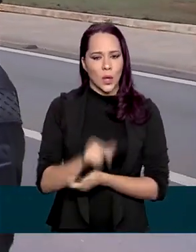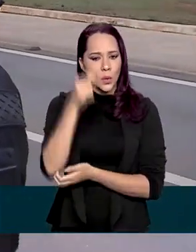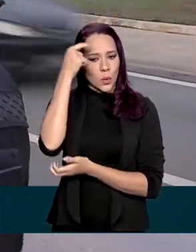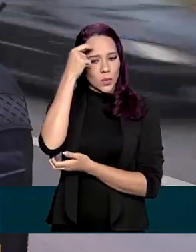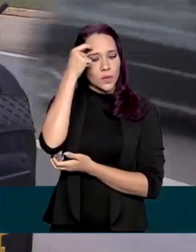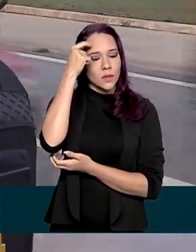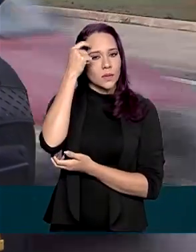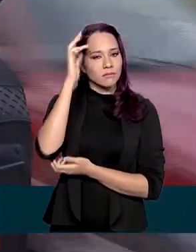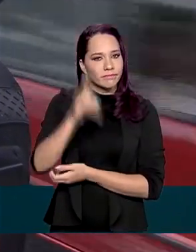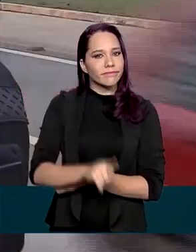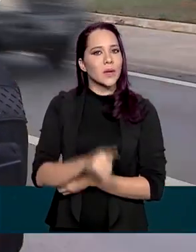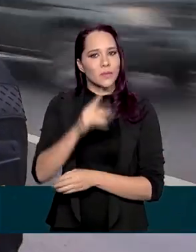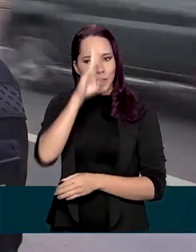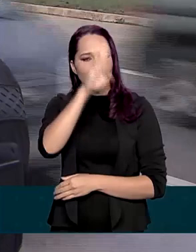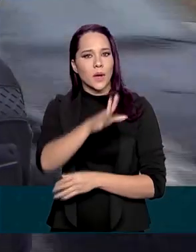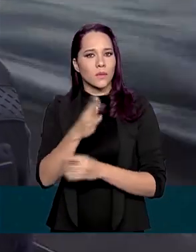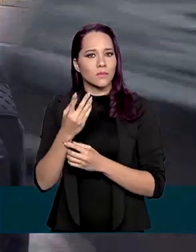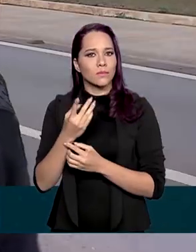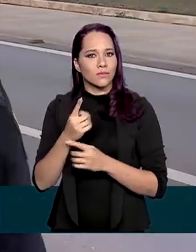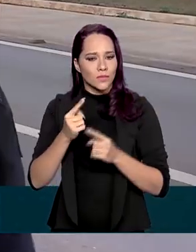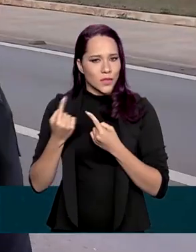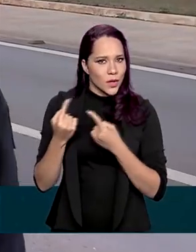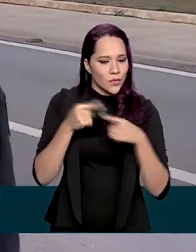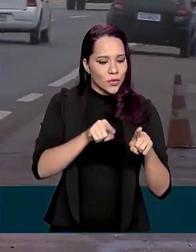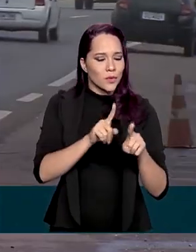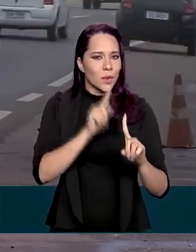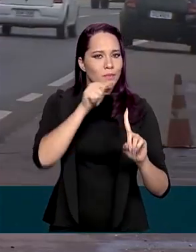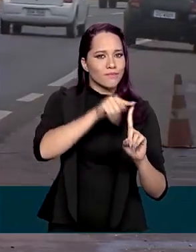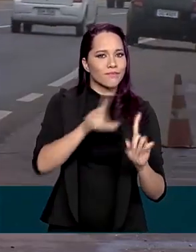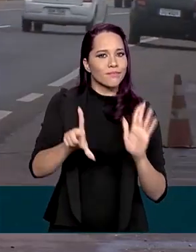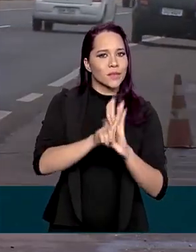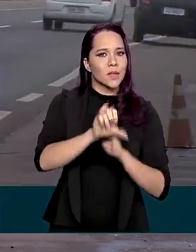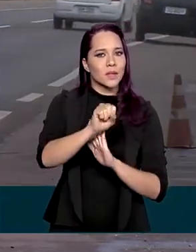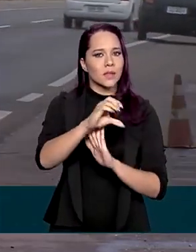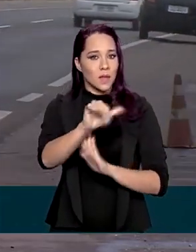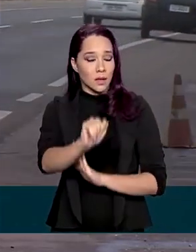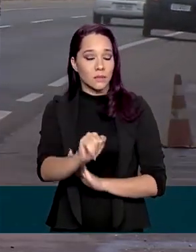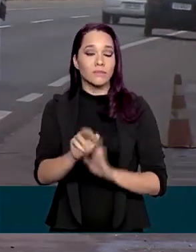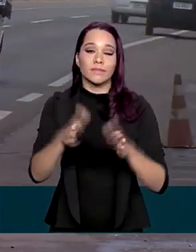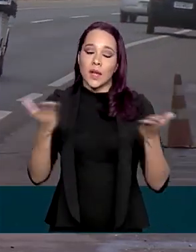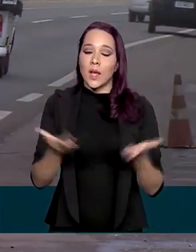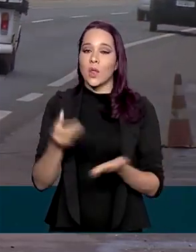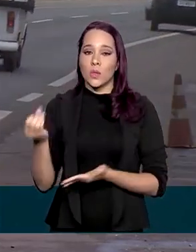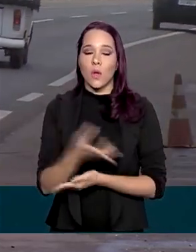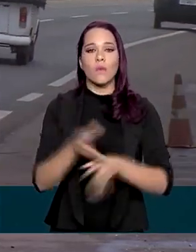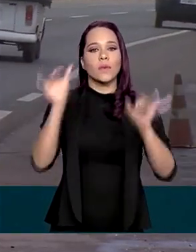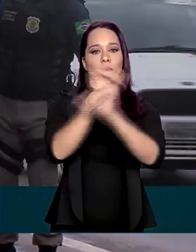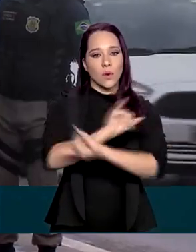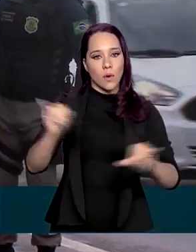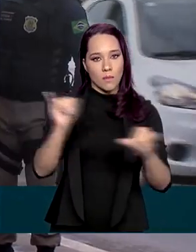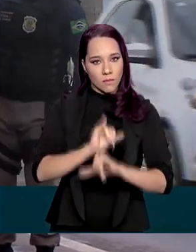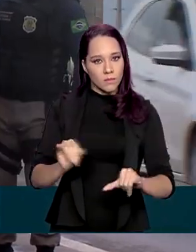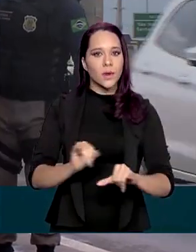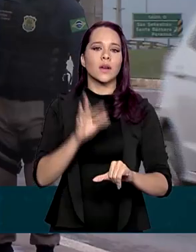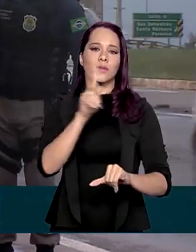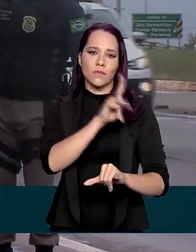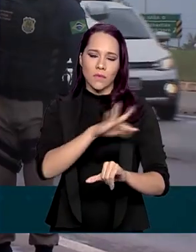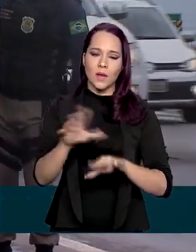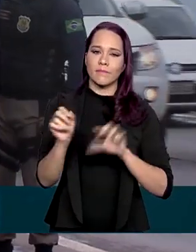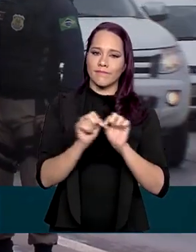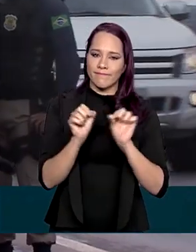é o maior desafio na aplicação da Lei Seca. Por isso, uma nova campanha do Denatran vai ser